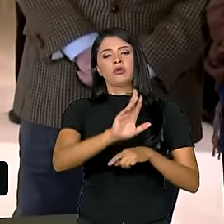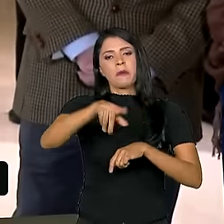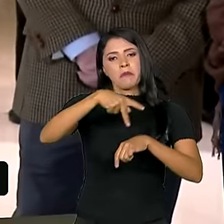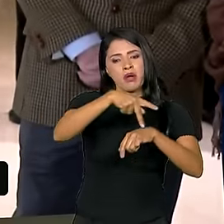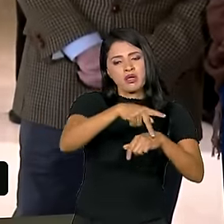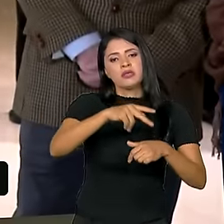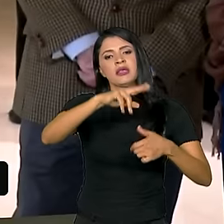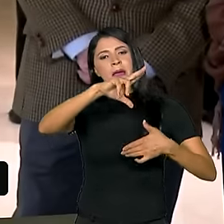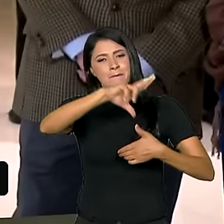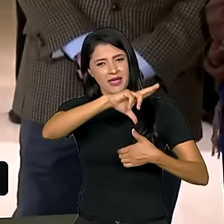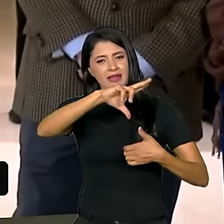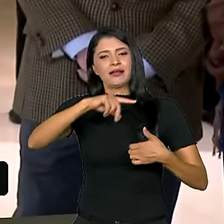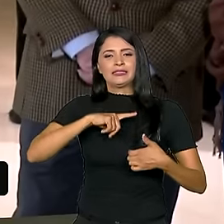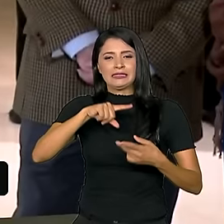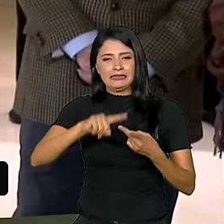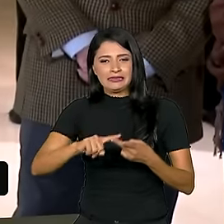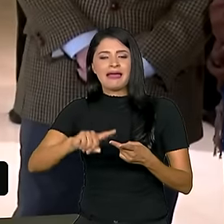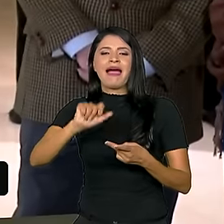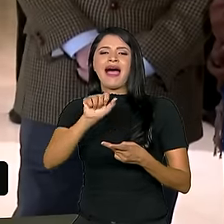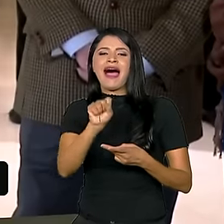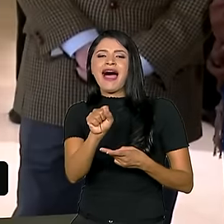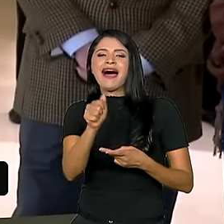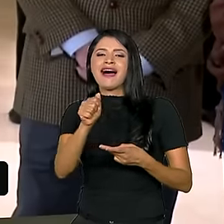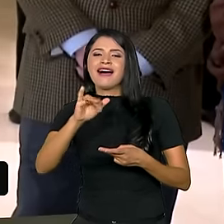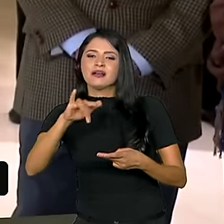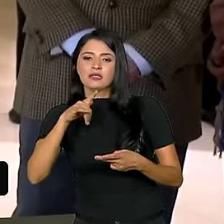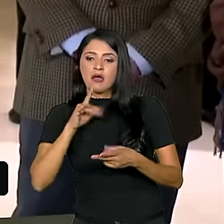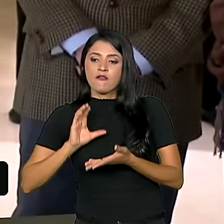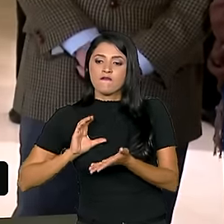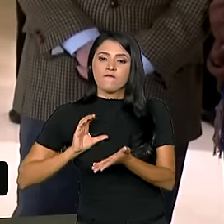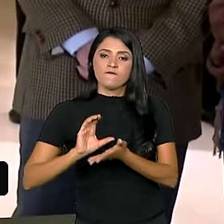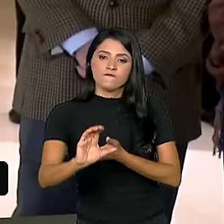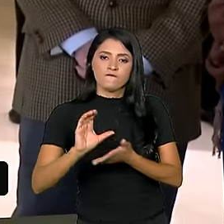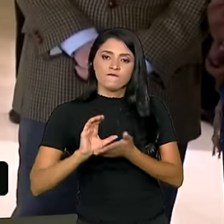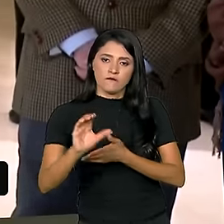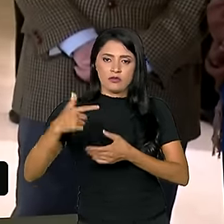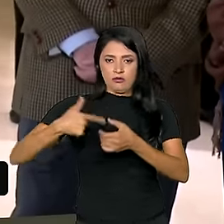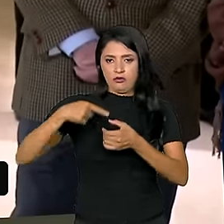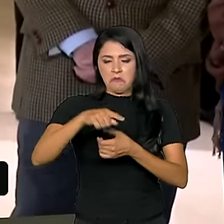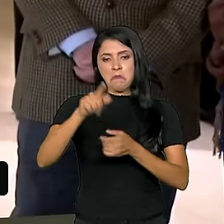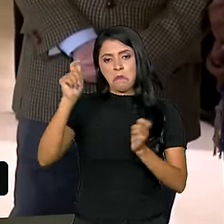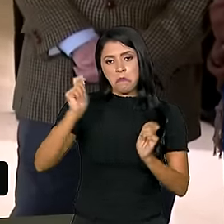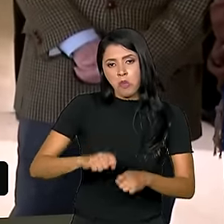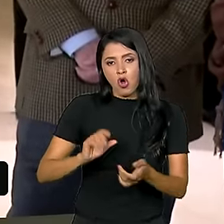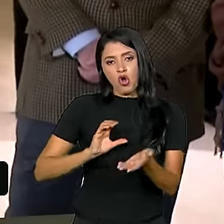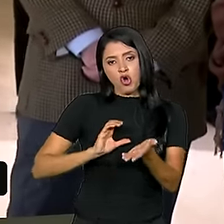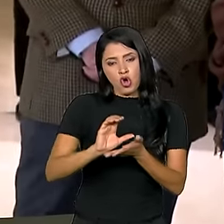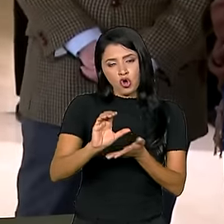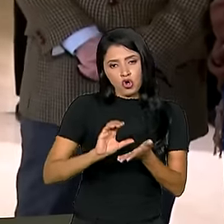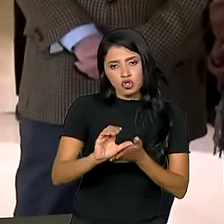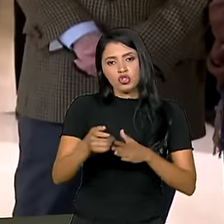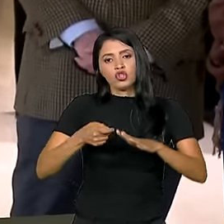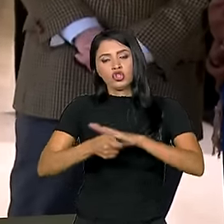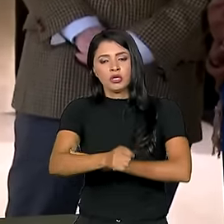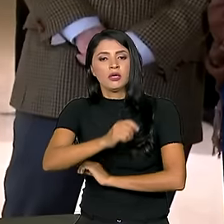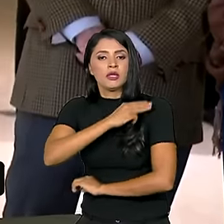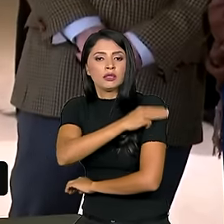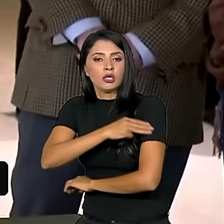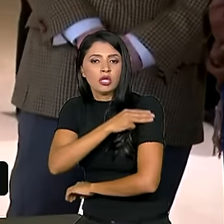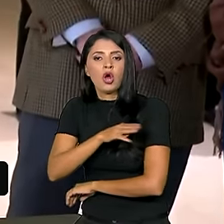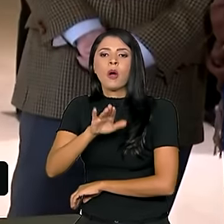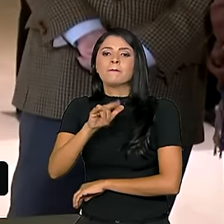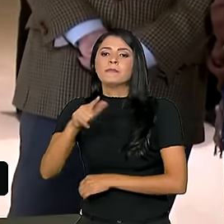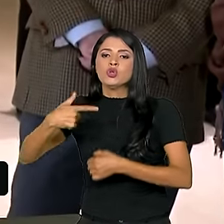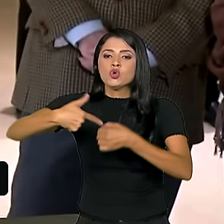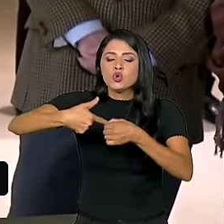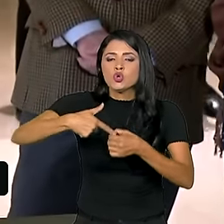Ásia, a investir em combustível fóssil. Portanto, eles podem financiar. Eles podem financiar o etanol, podem financiar o biodiesel, podem financiar